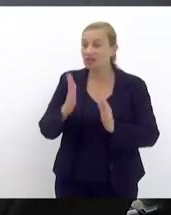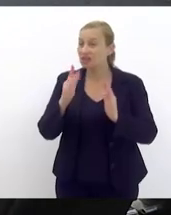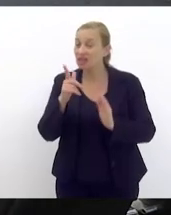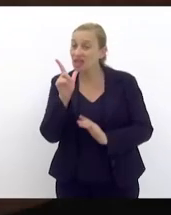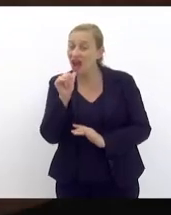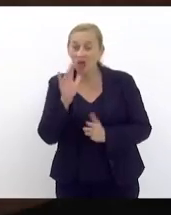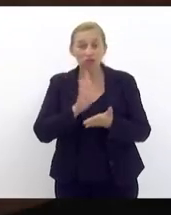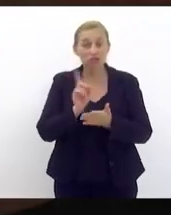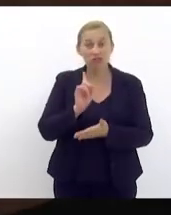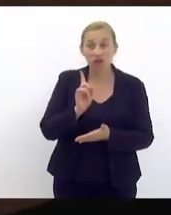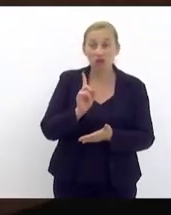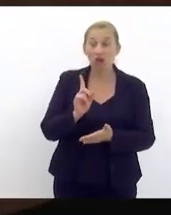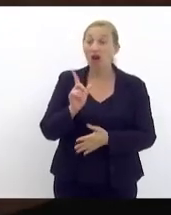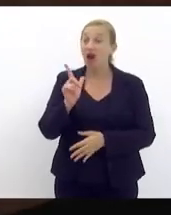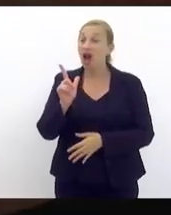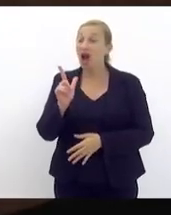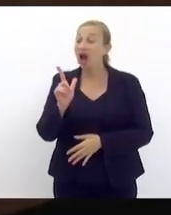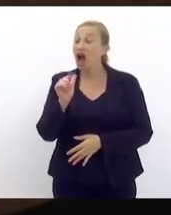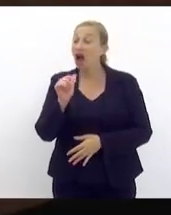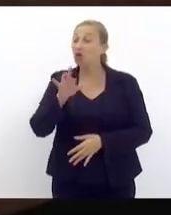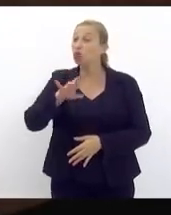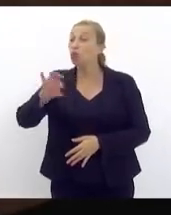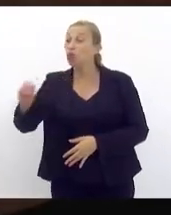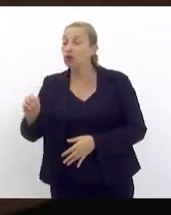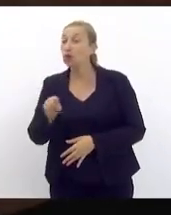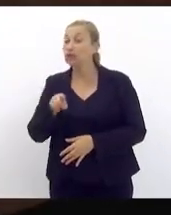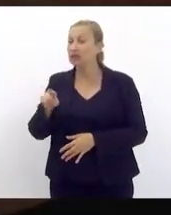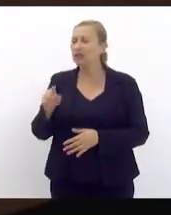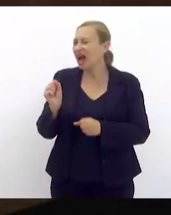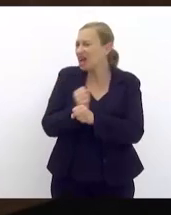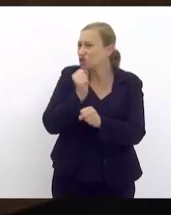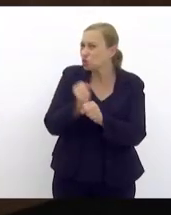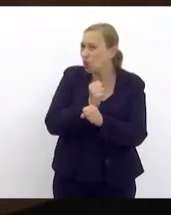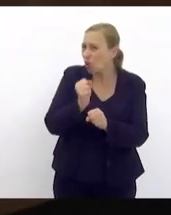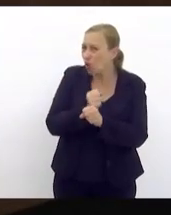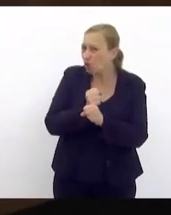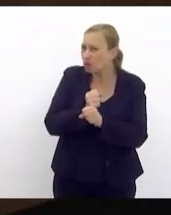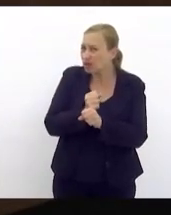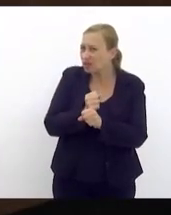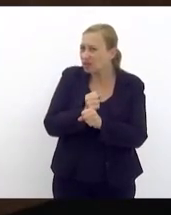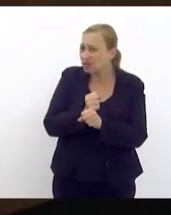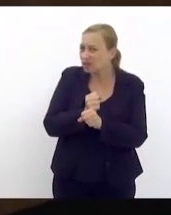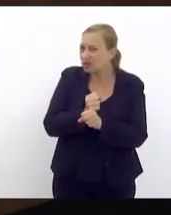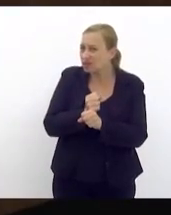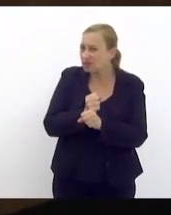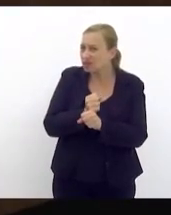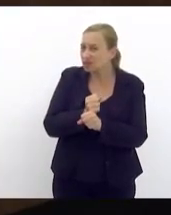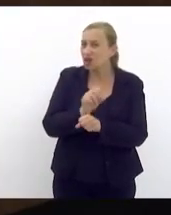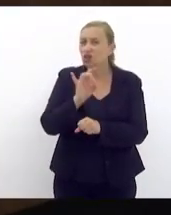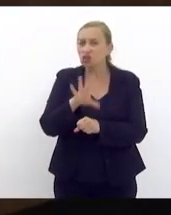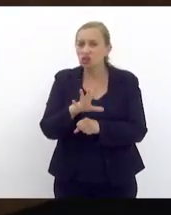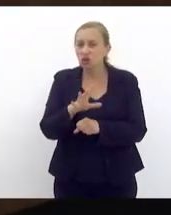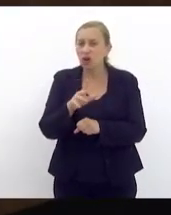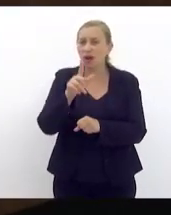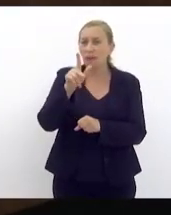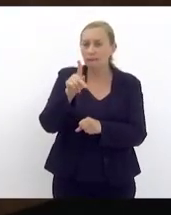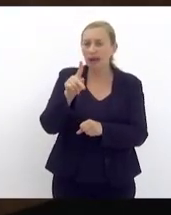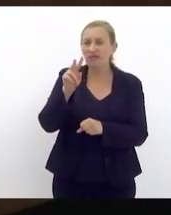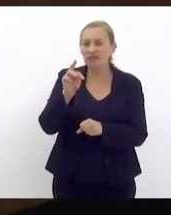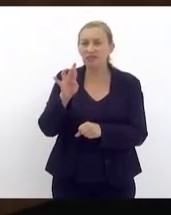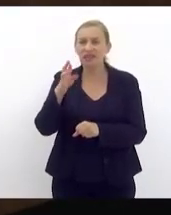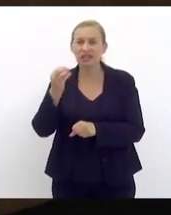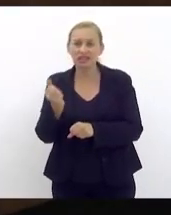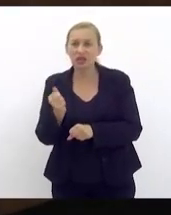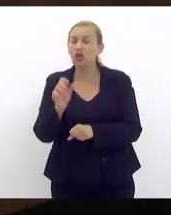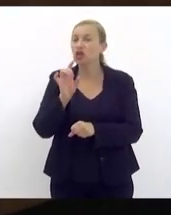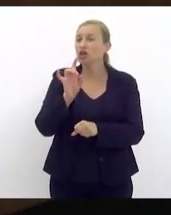é Águas do Rio e nisso as obras que foram licitadas entrou só a pavimentação e águas